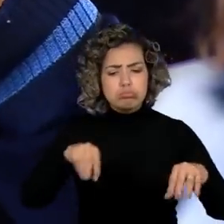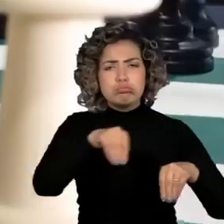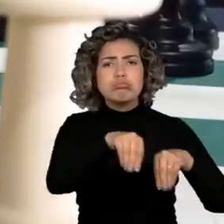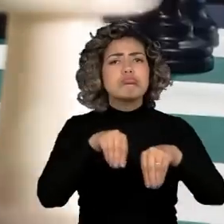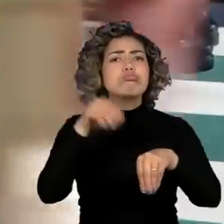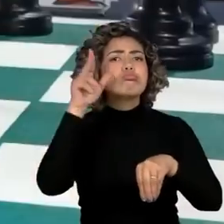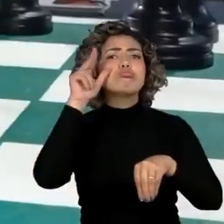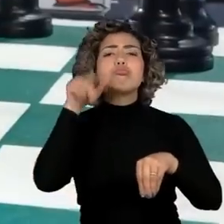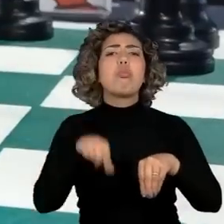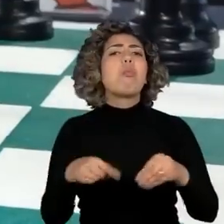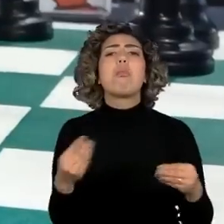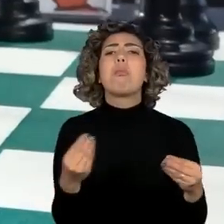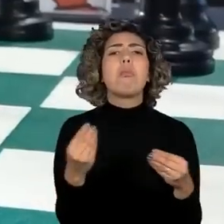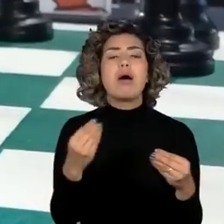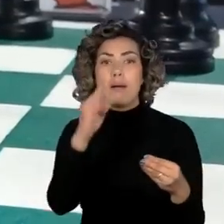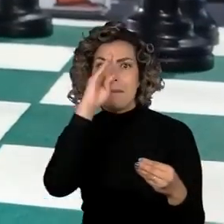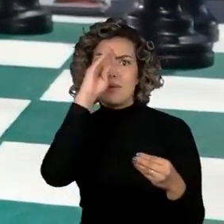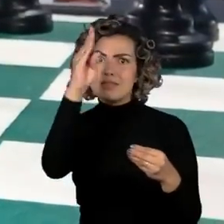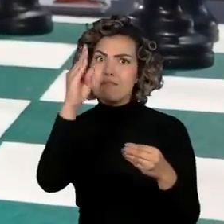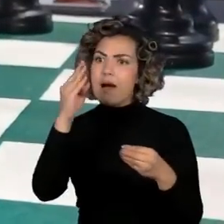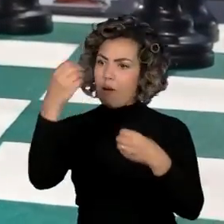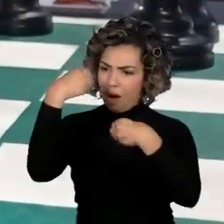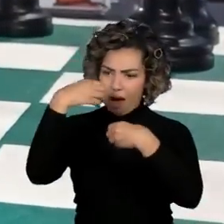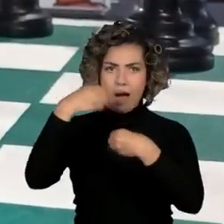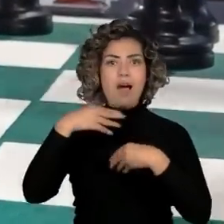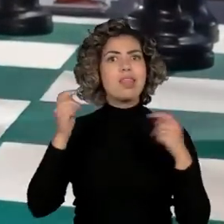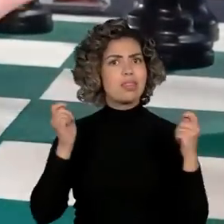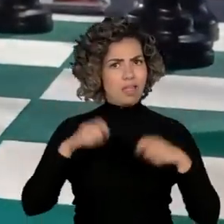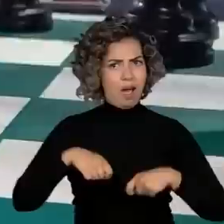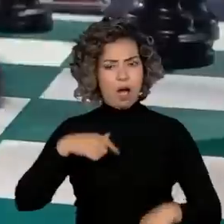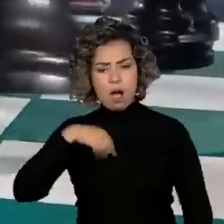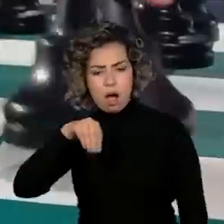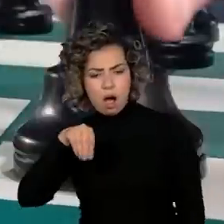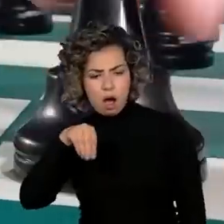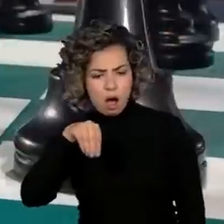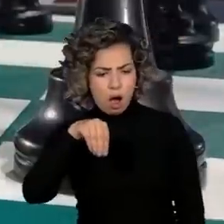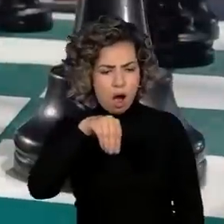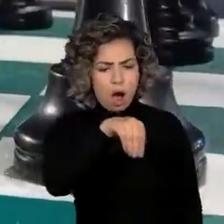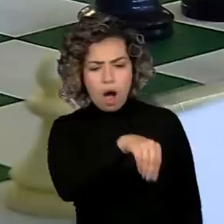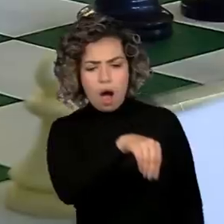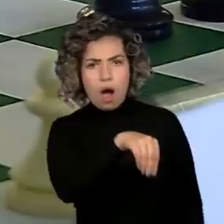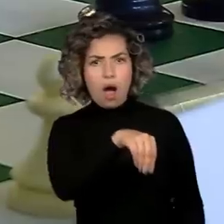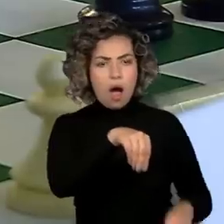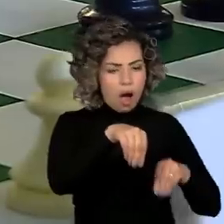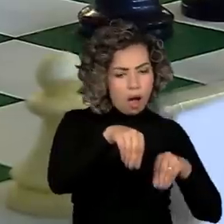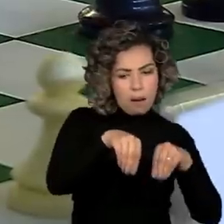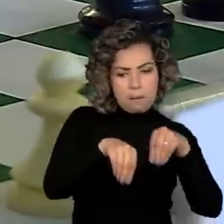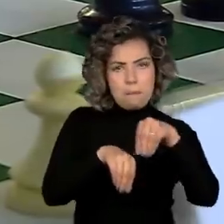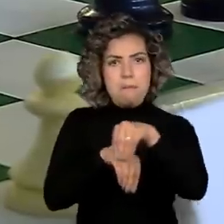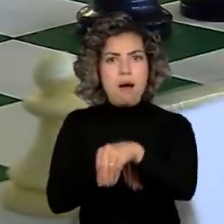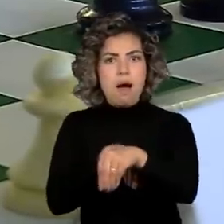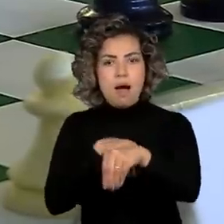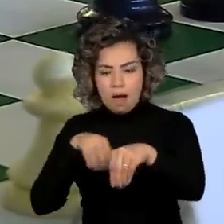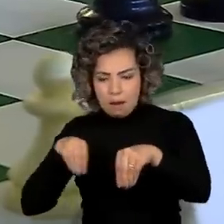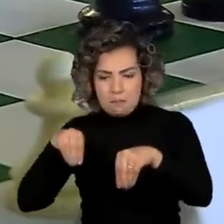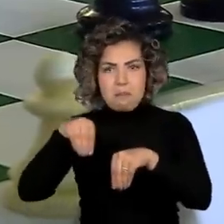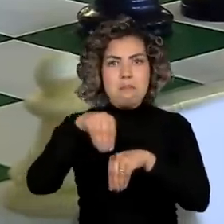como uma poderosa ferramenta educacional. Cada peça movida é um elo entre o aprendizado e a prática.